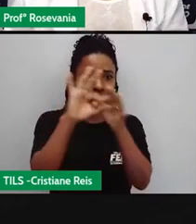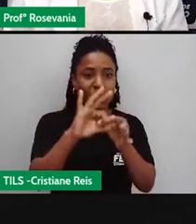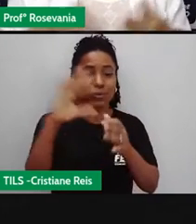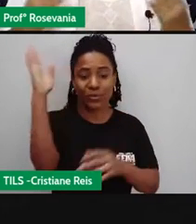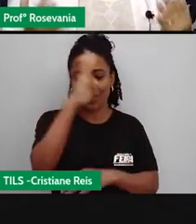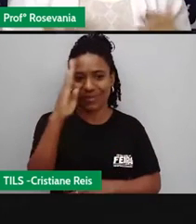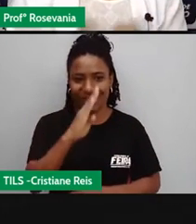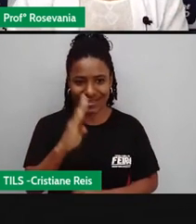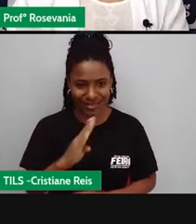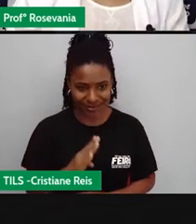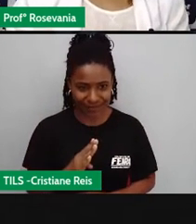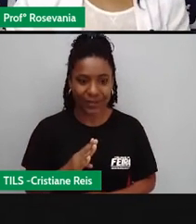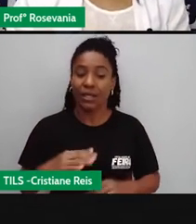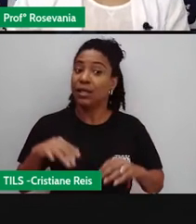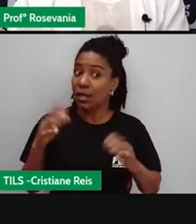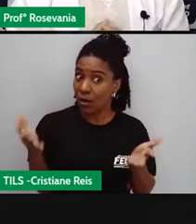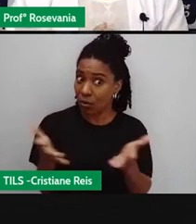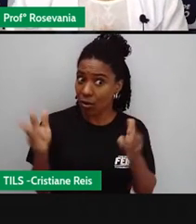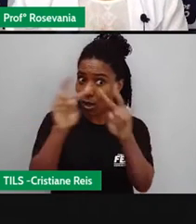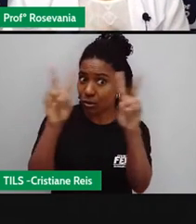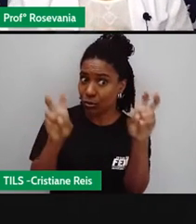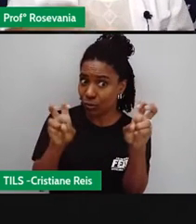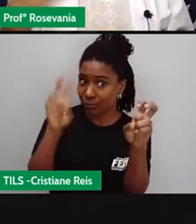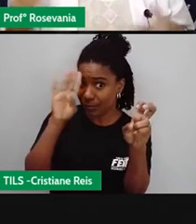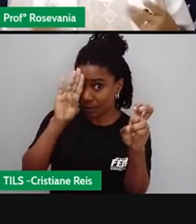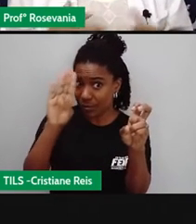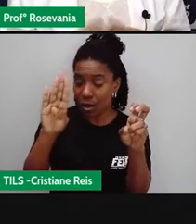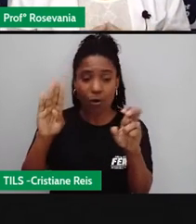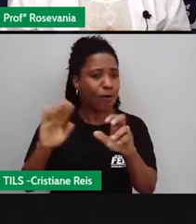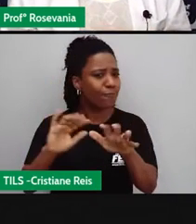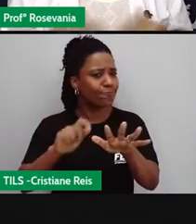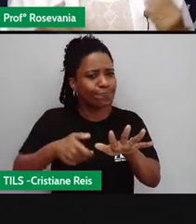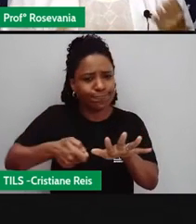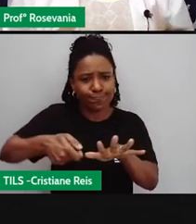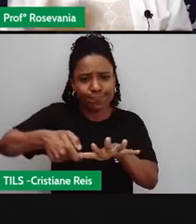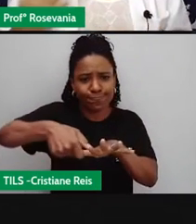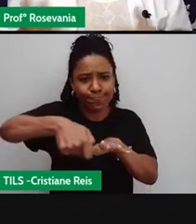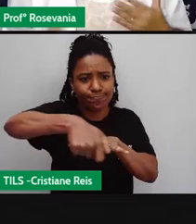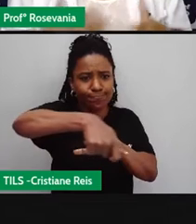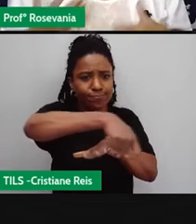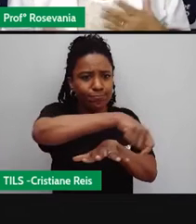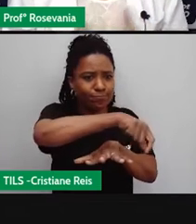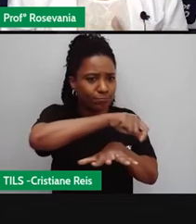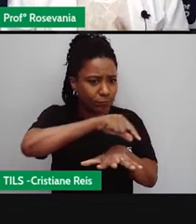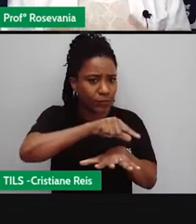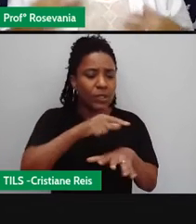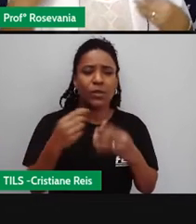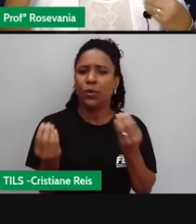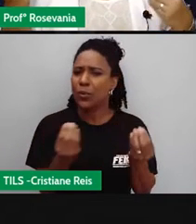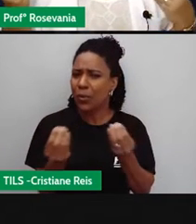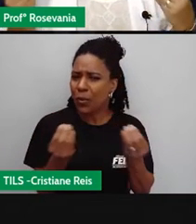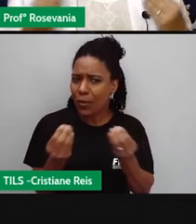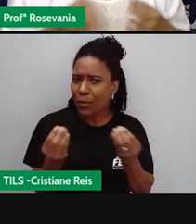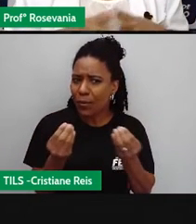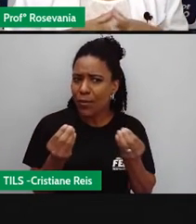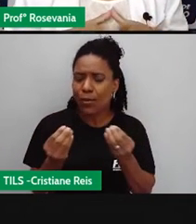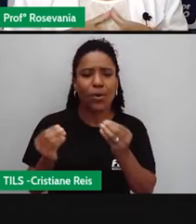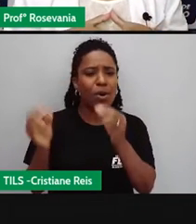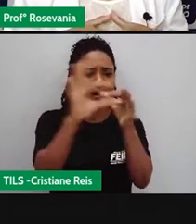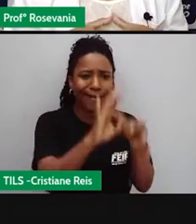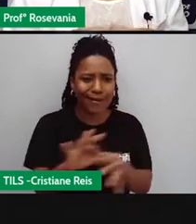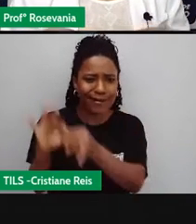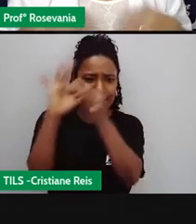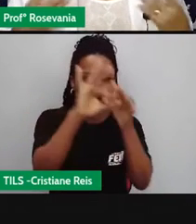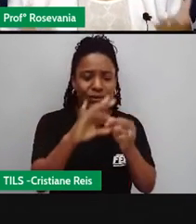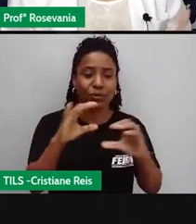ênfase às fake news, isso mesmo. A gente vai continuar falando, né, sobre como é que se instalou essa rede, a gente vai